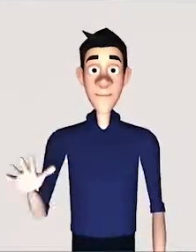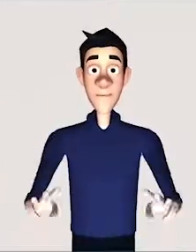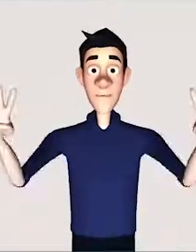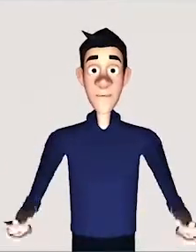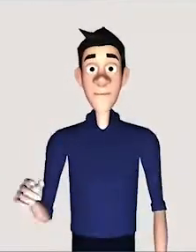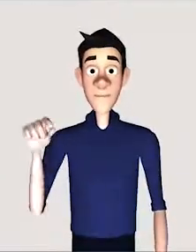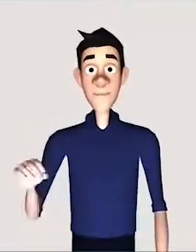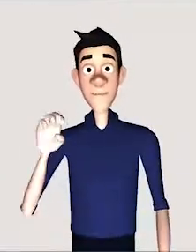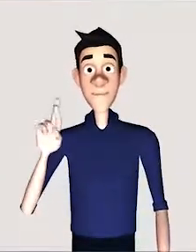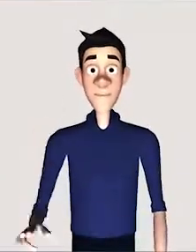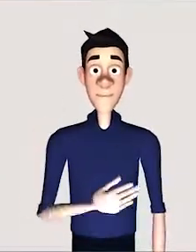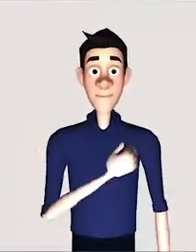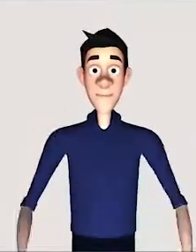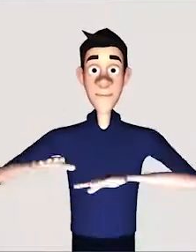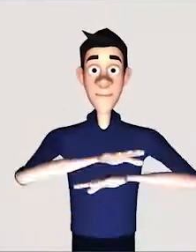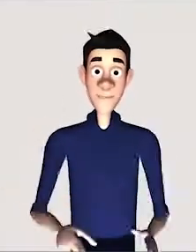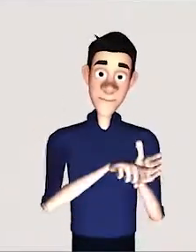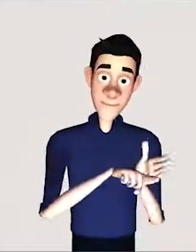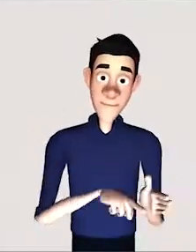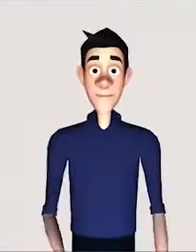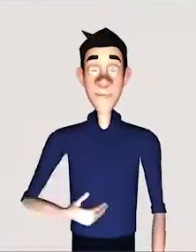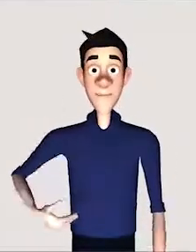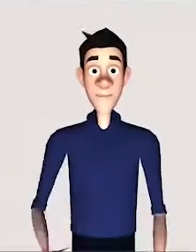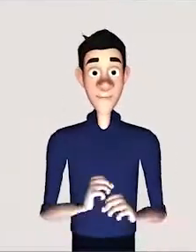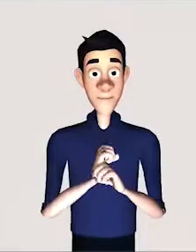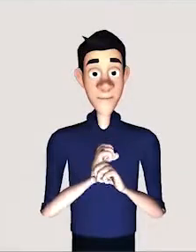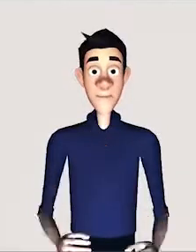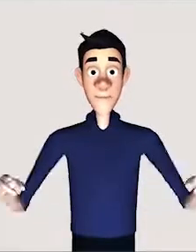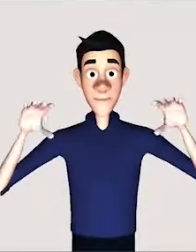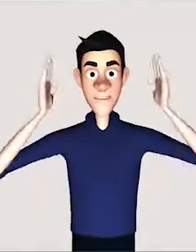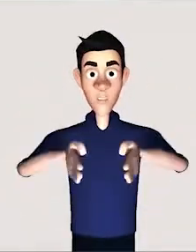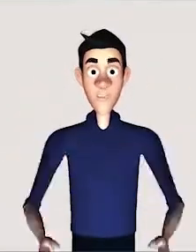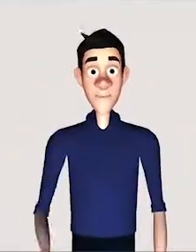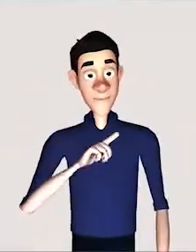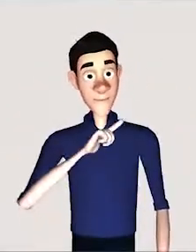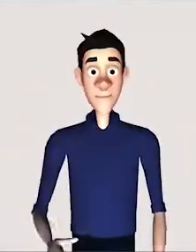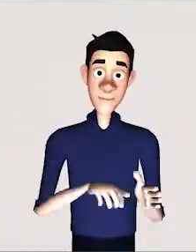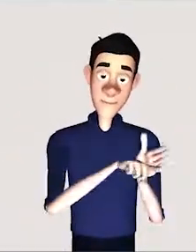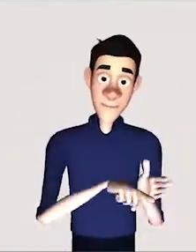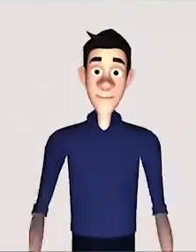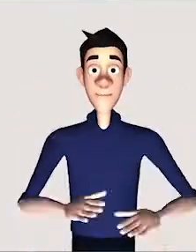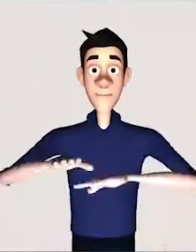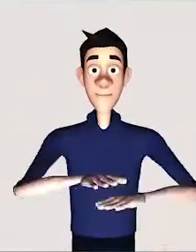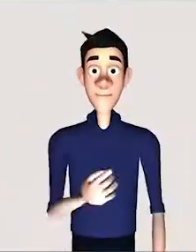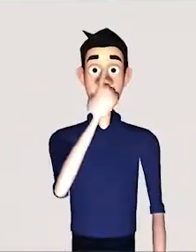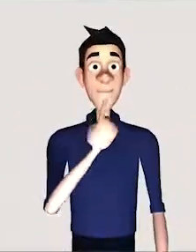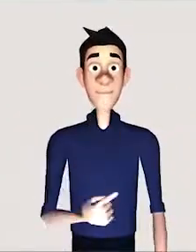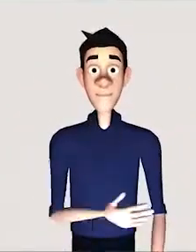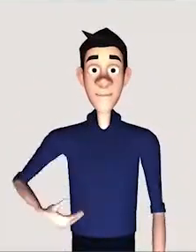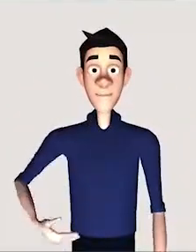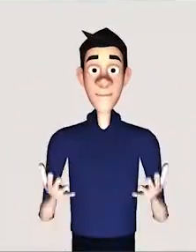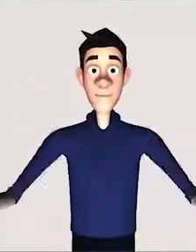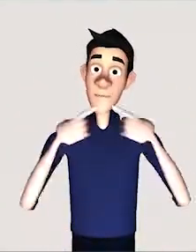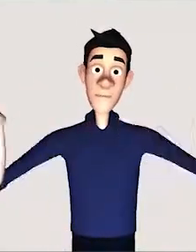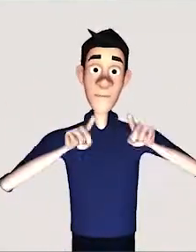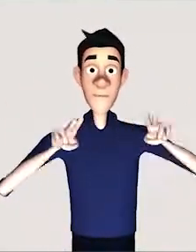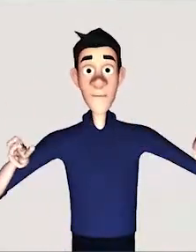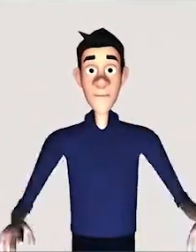mais especificamente, se havia pesquisa sobre perfil de público. e qual o instrumento que foi utilizado nessa pesquisa.